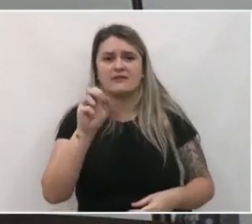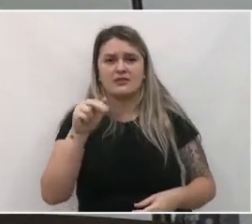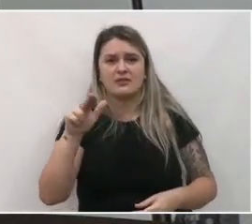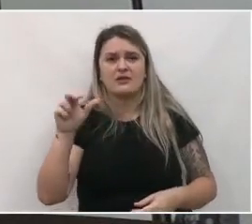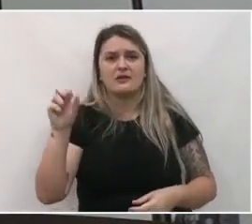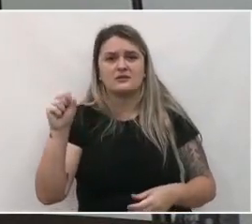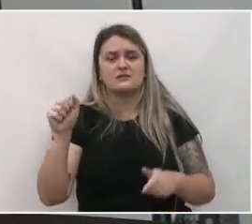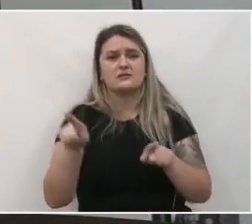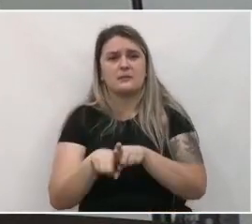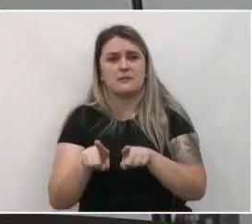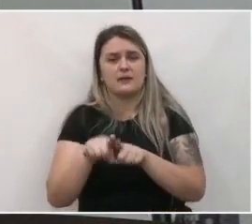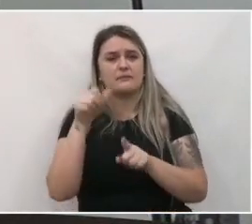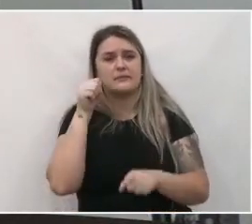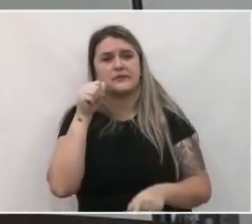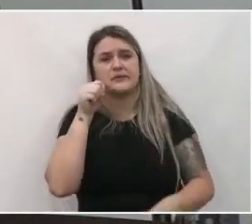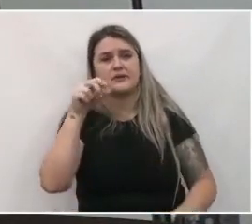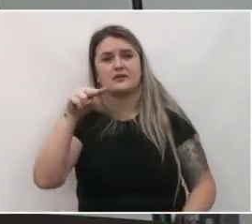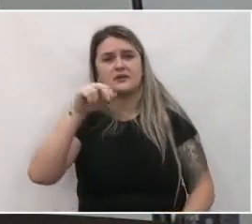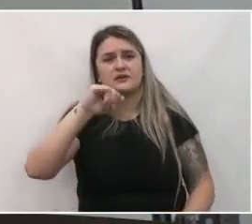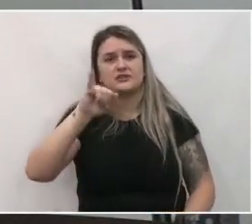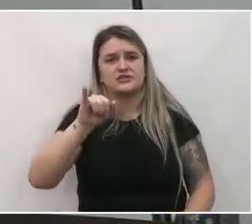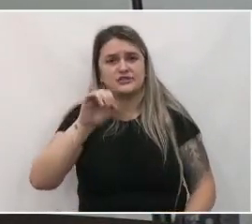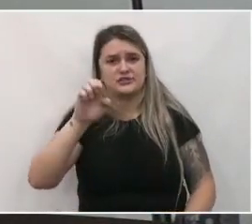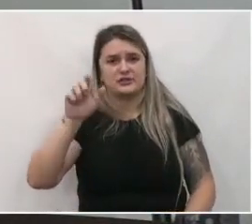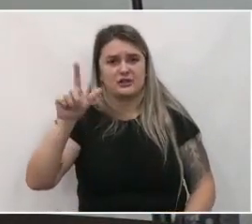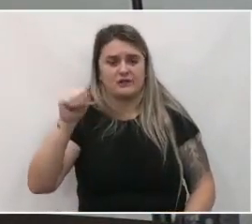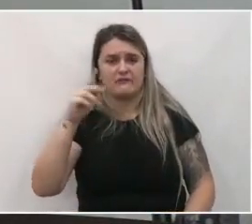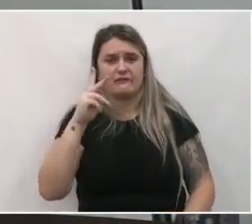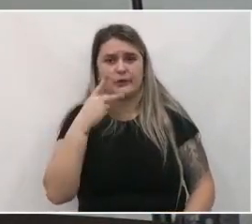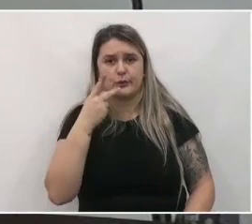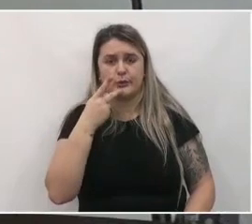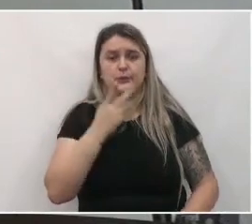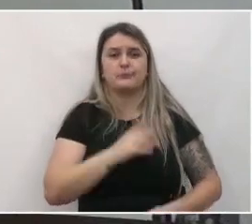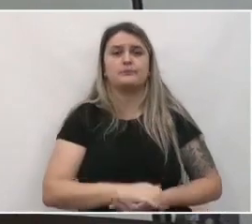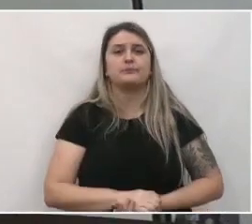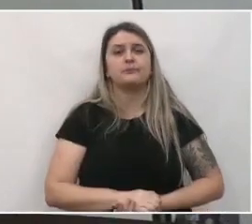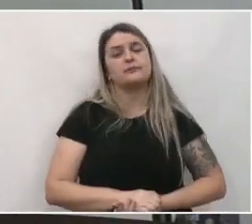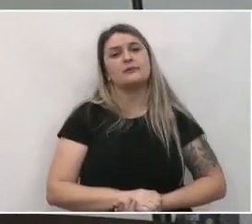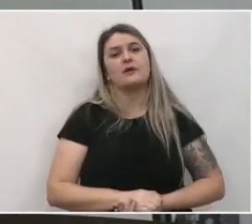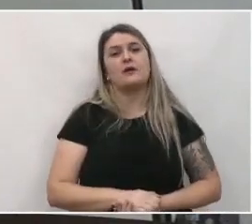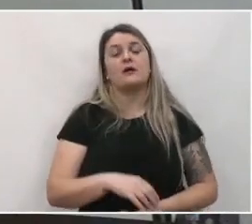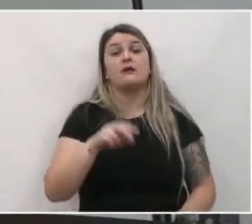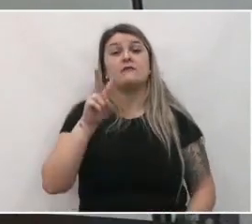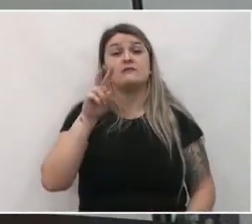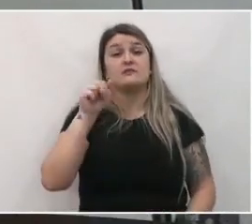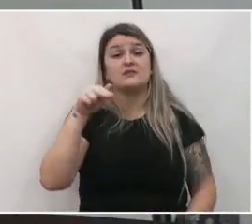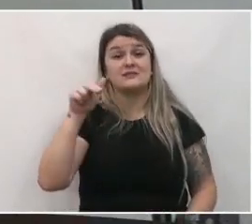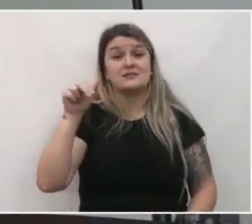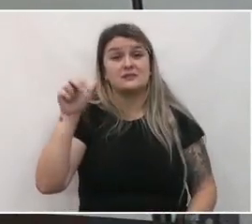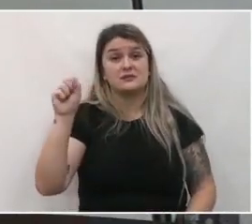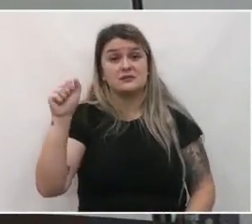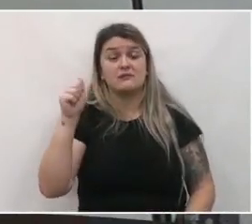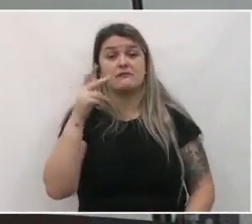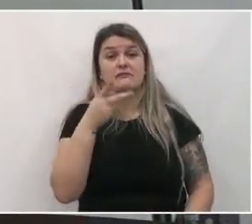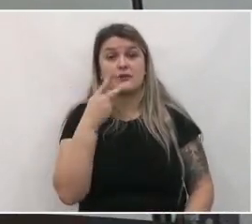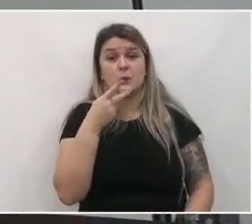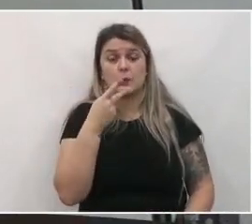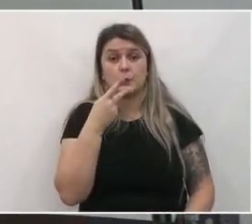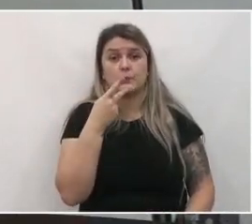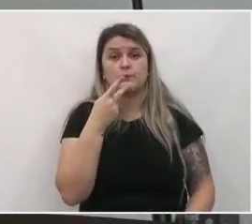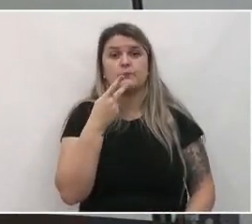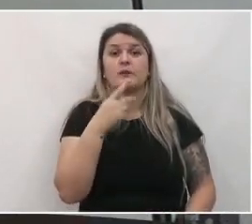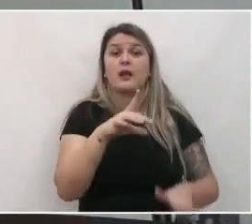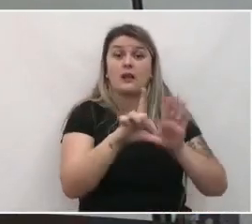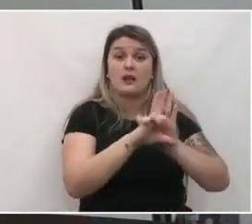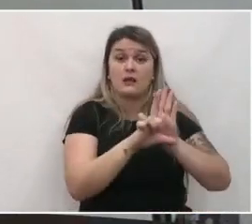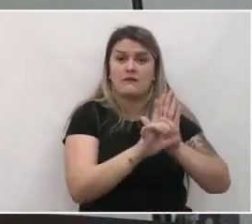e a Nágela, que é a supervisora do Paraná Cidade. A Vanessa, como o Bruno falou, esclareceu que as